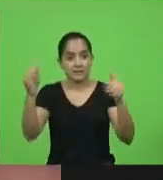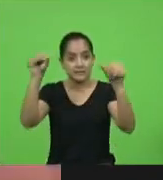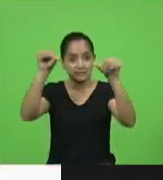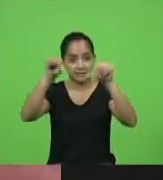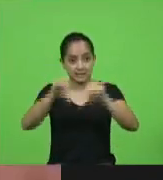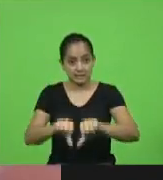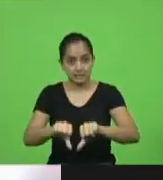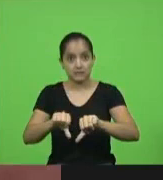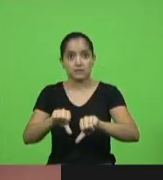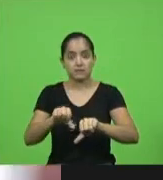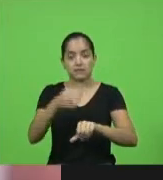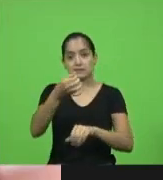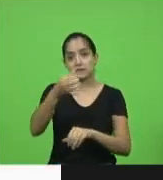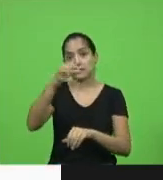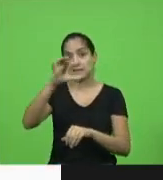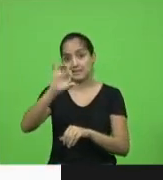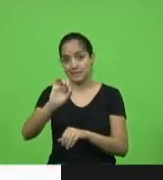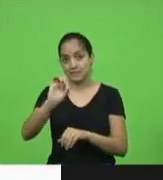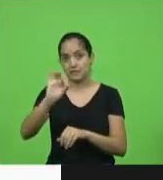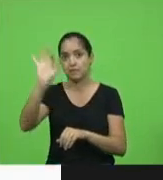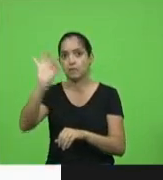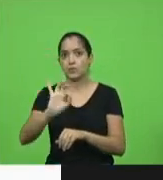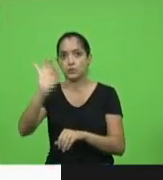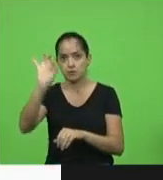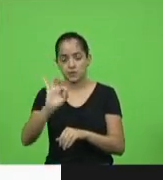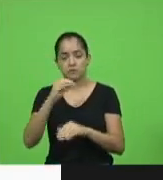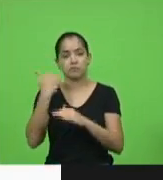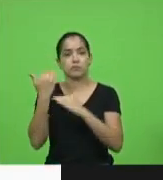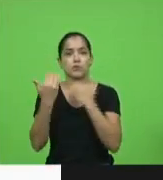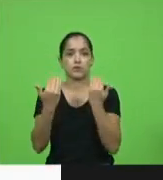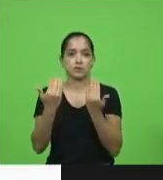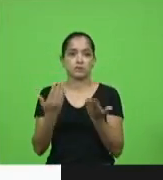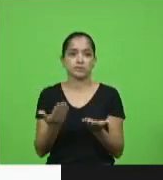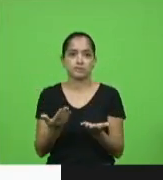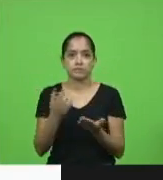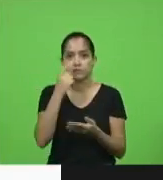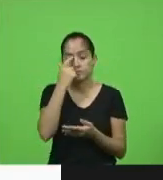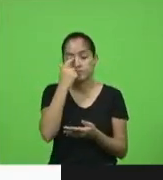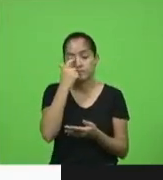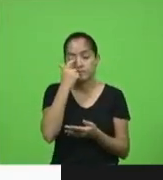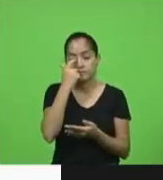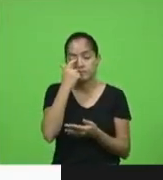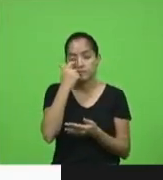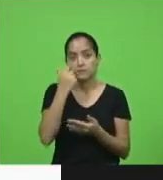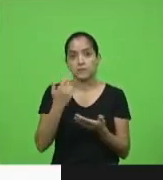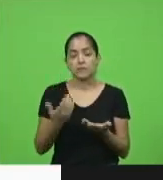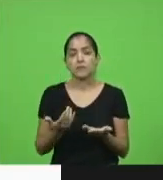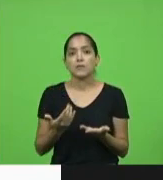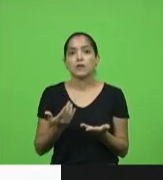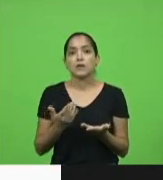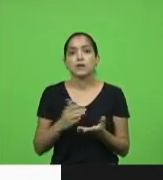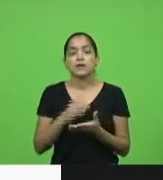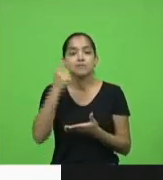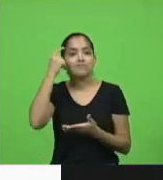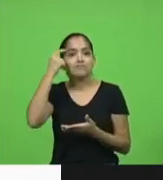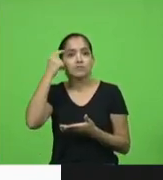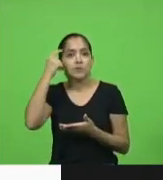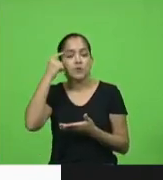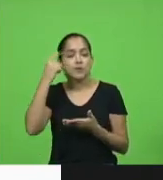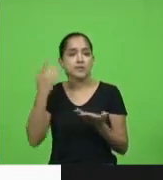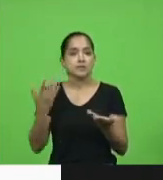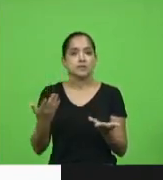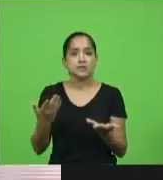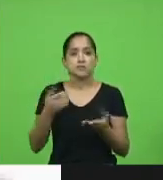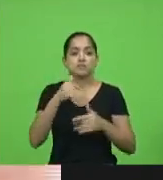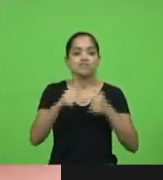60% deles vindo a óbito. E não pensamos ativamente em